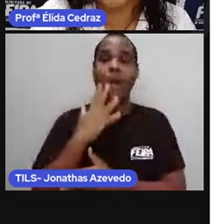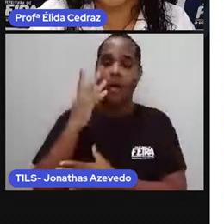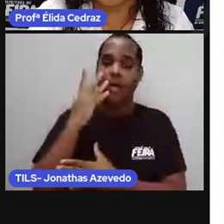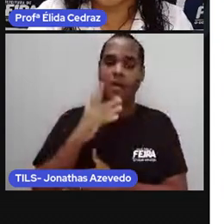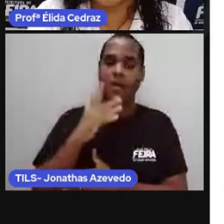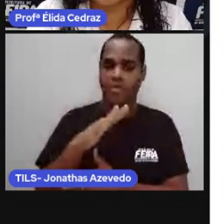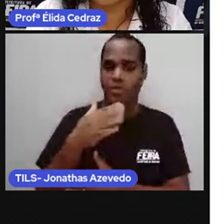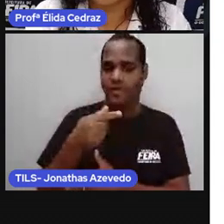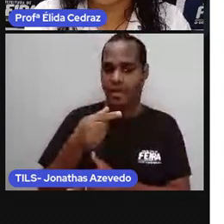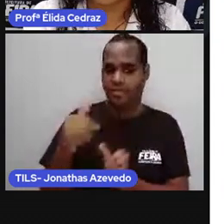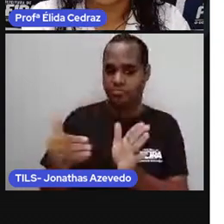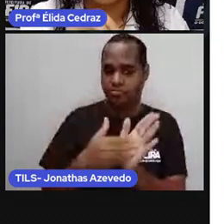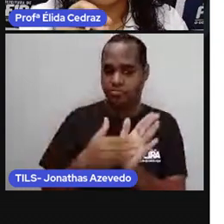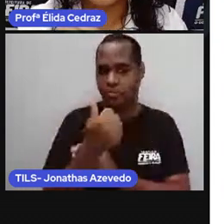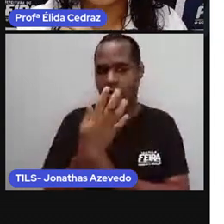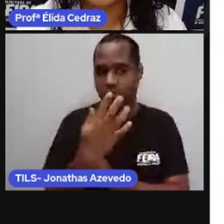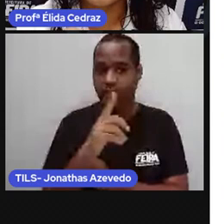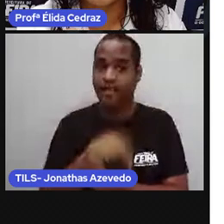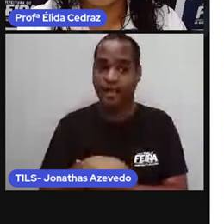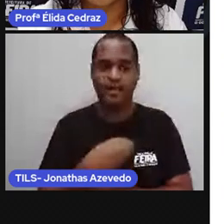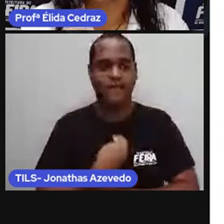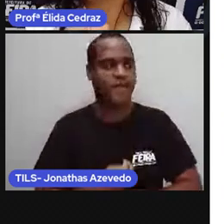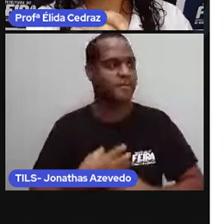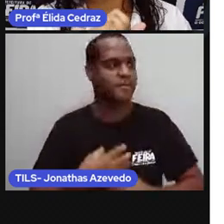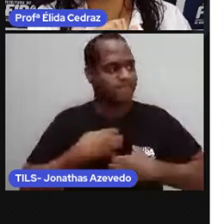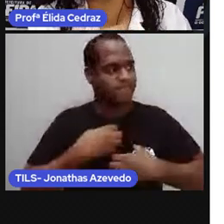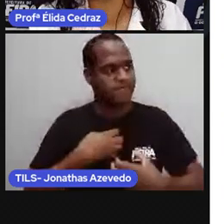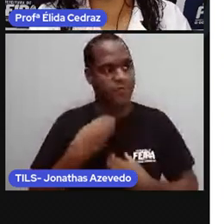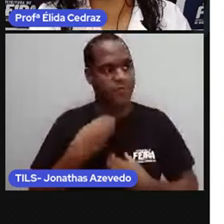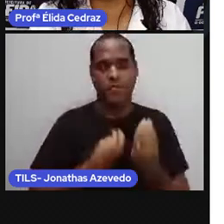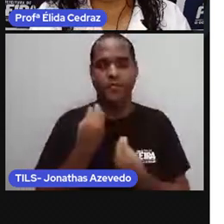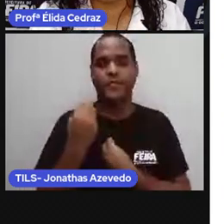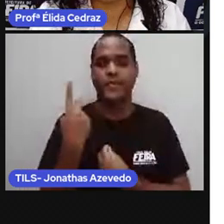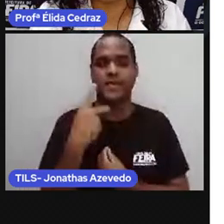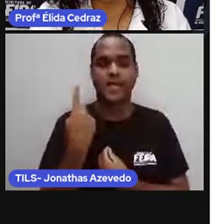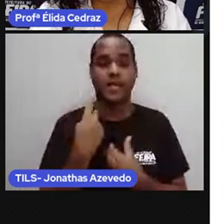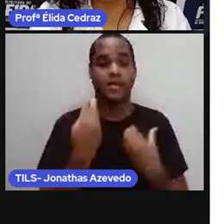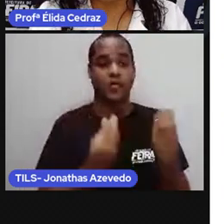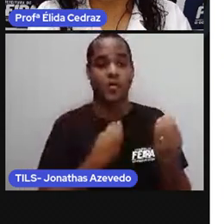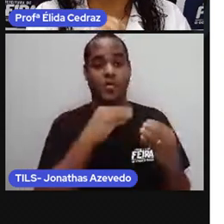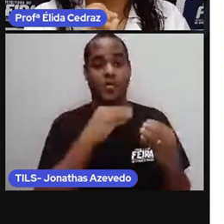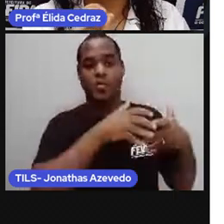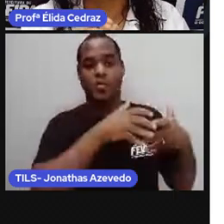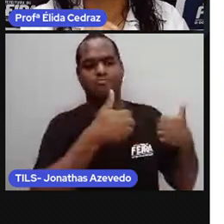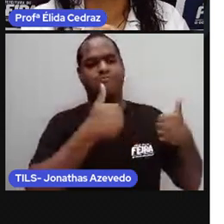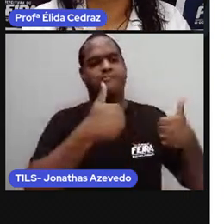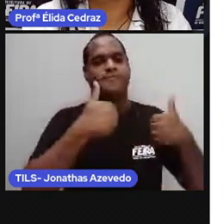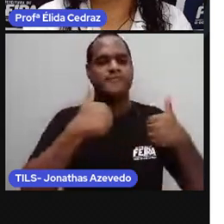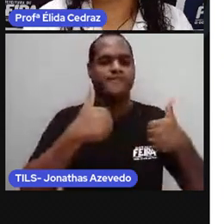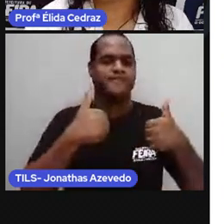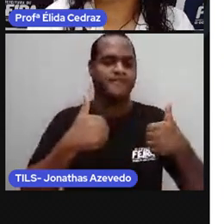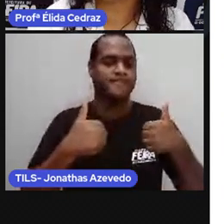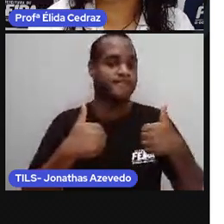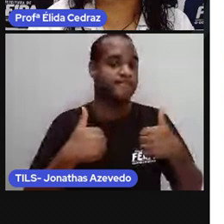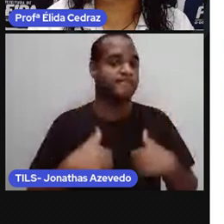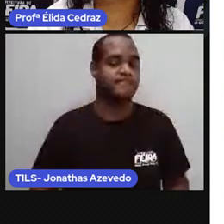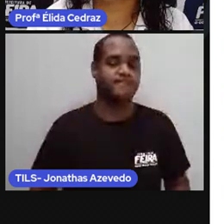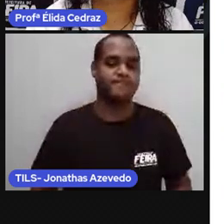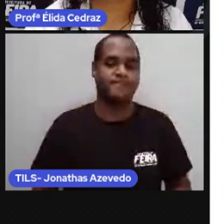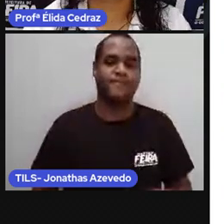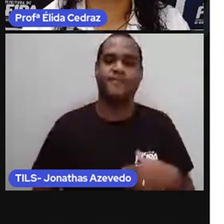sete a quatorze anos, esse sentimento de que o mundo é bom. Por isso que a gente